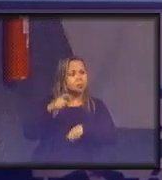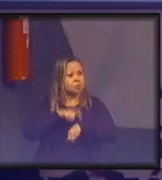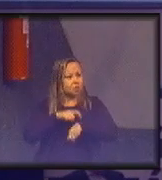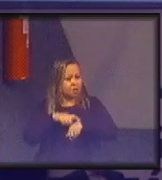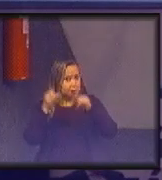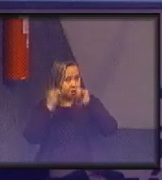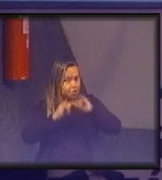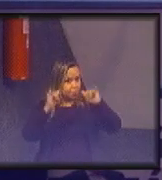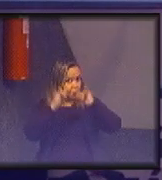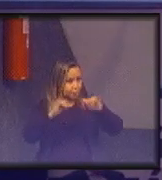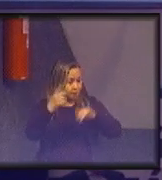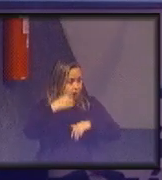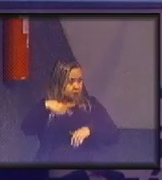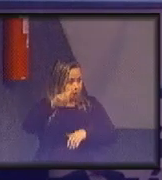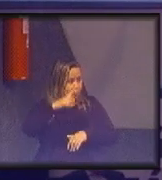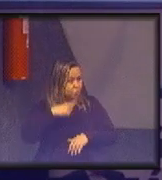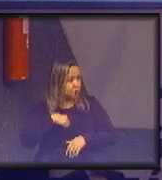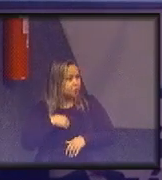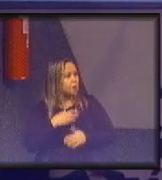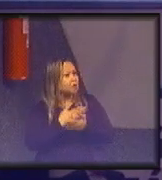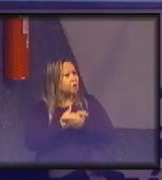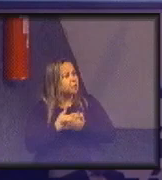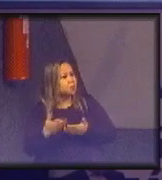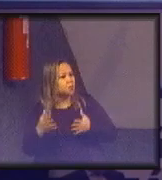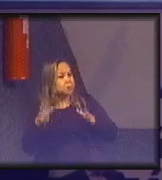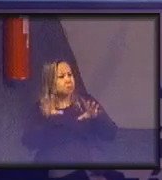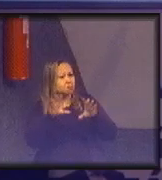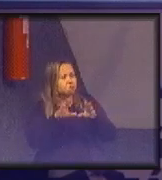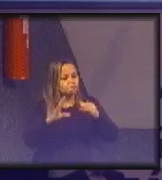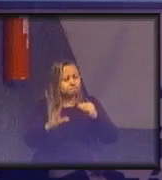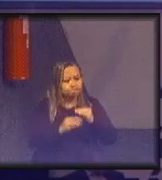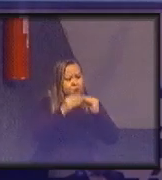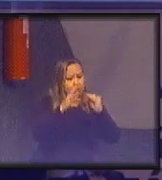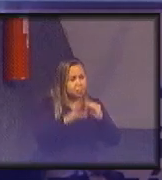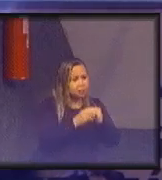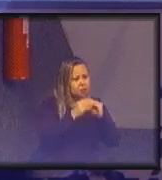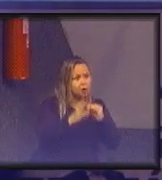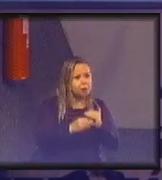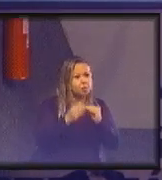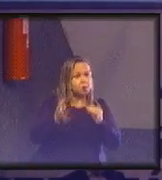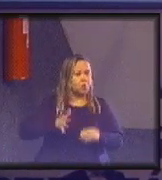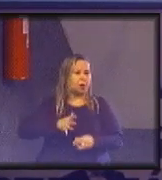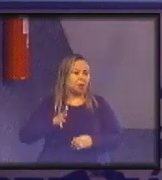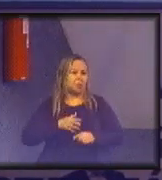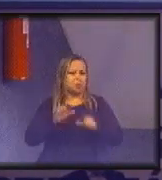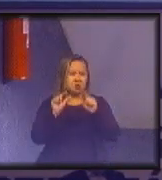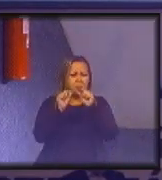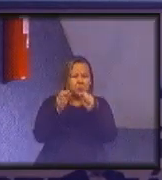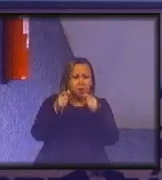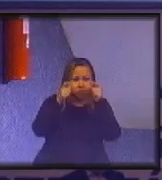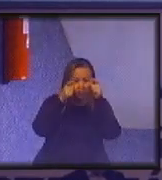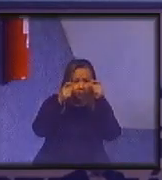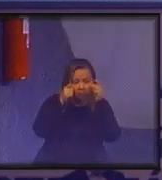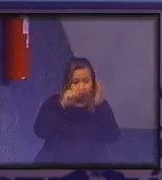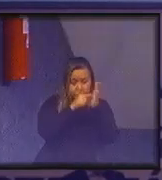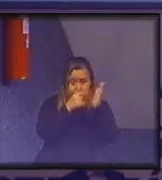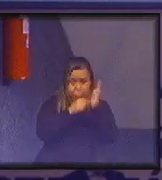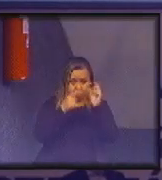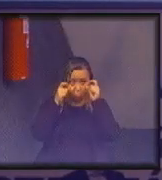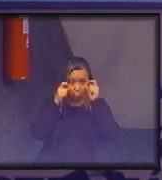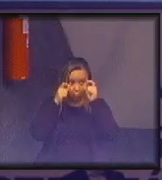impressão, a gente começou a acumular riqueza. E alguns pontos interessantes na nossa história